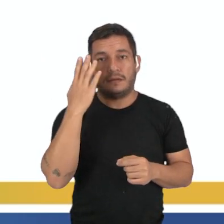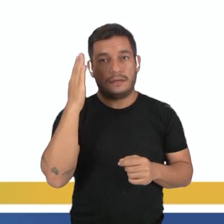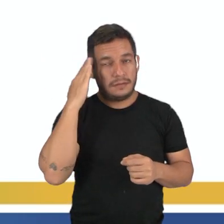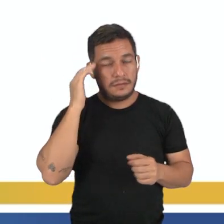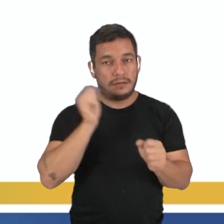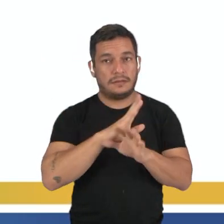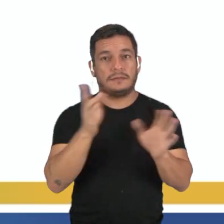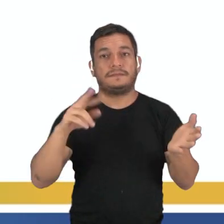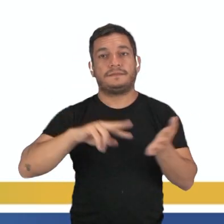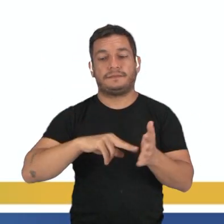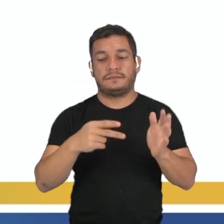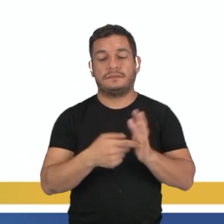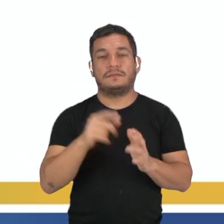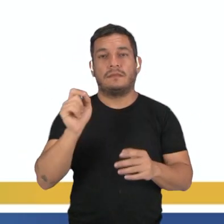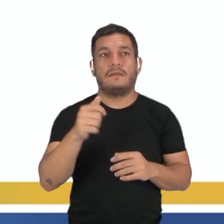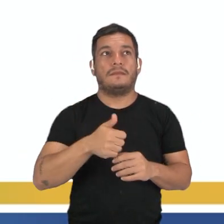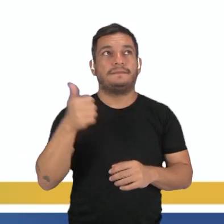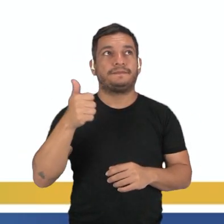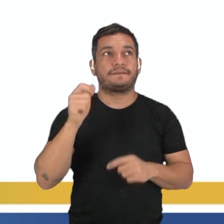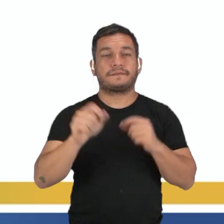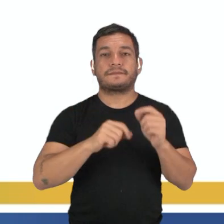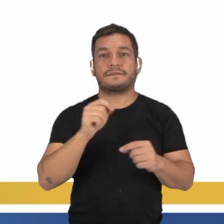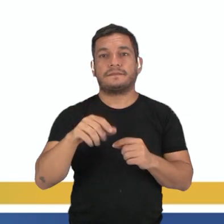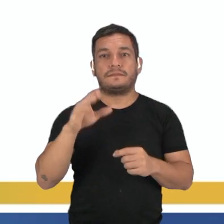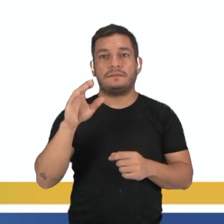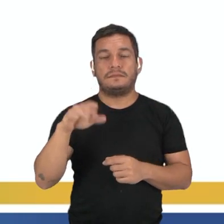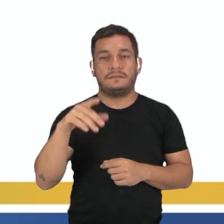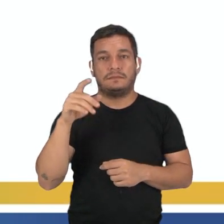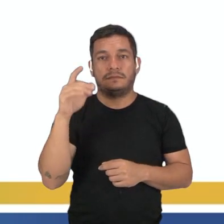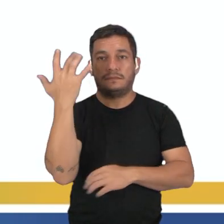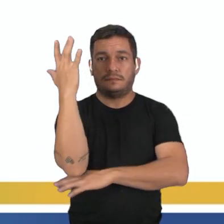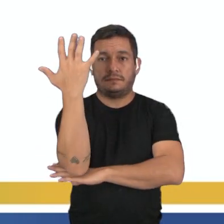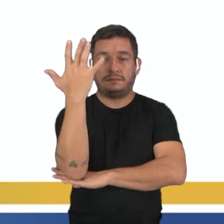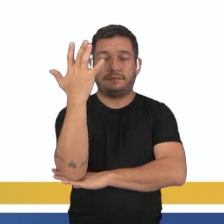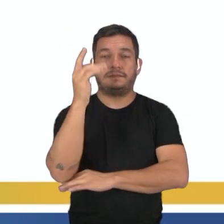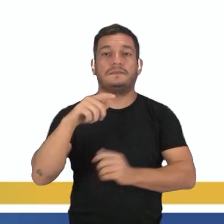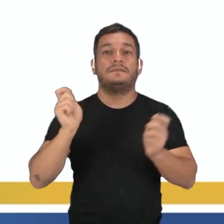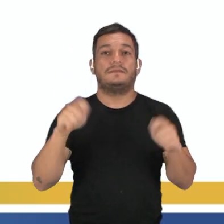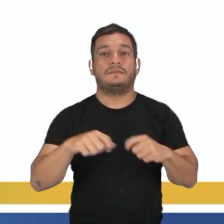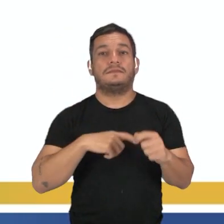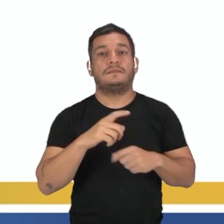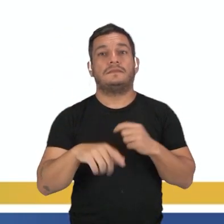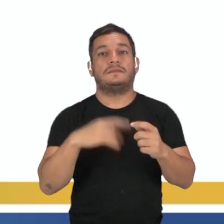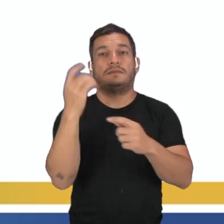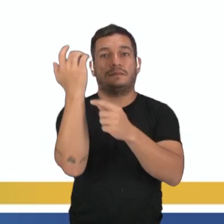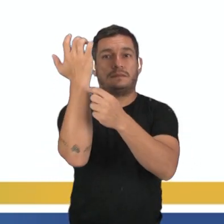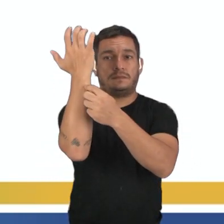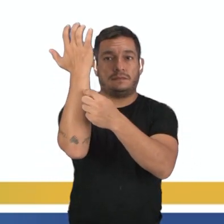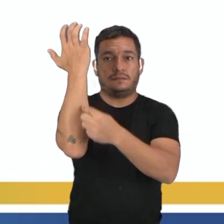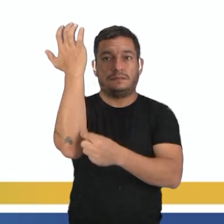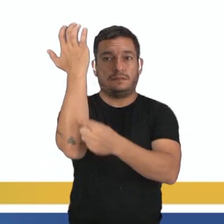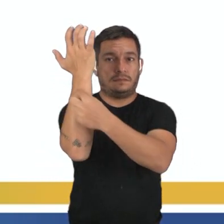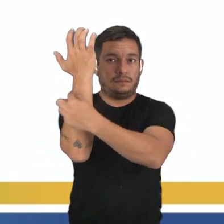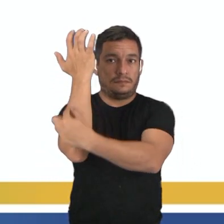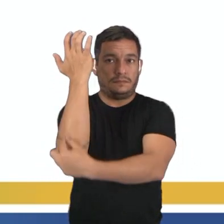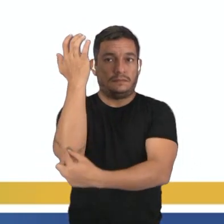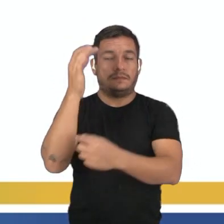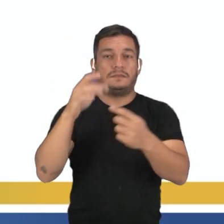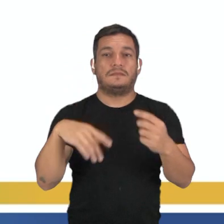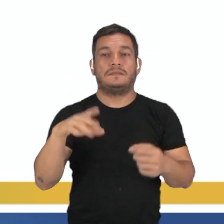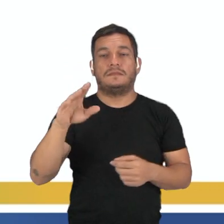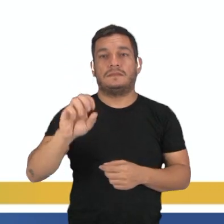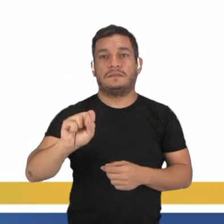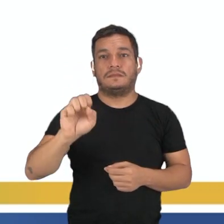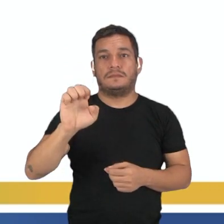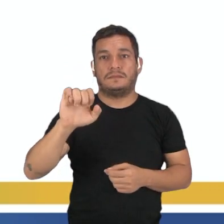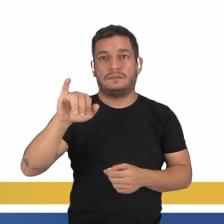o que isso significa. Elas são as primeiras traqueófitas, ou seja, as primeiras plantas que possuem vasos condutores de seiva. E essa vai ser